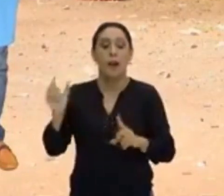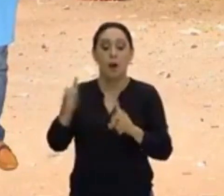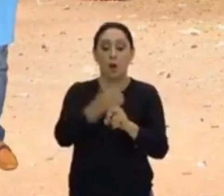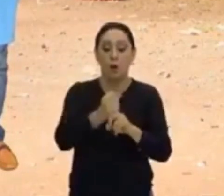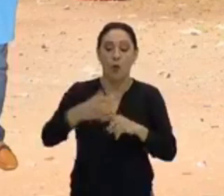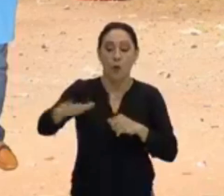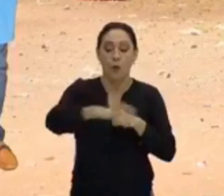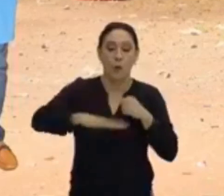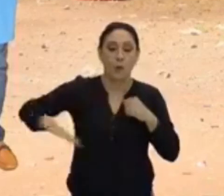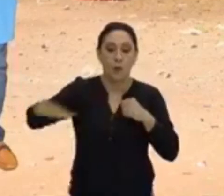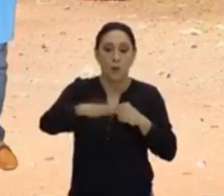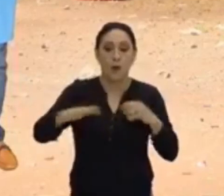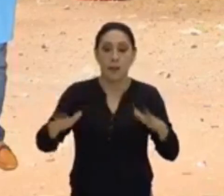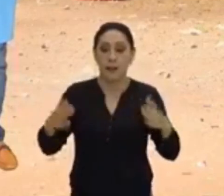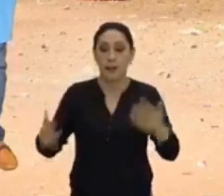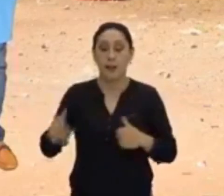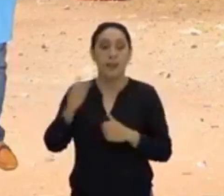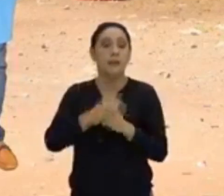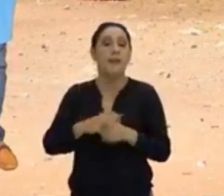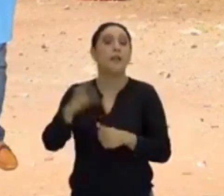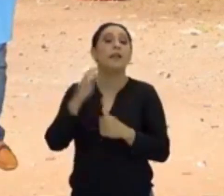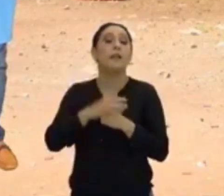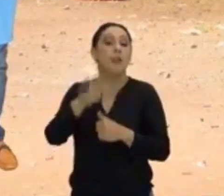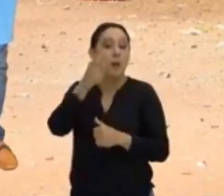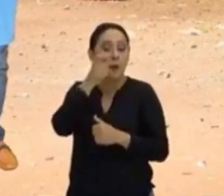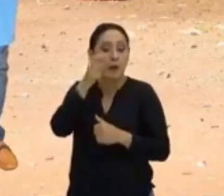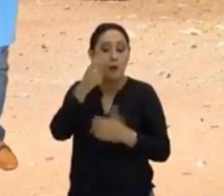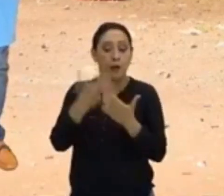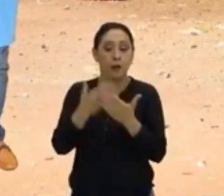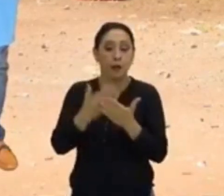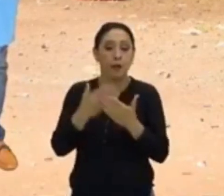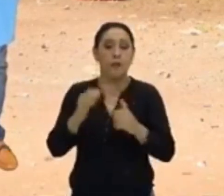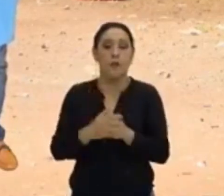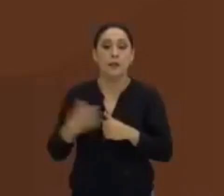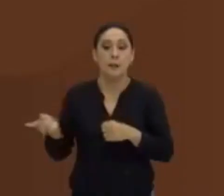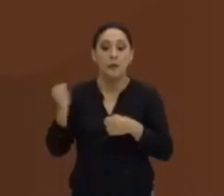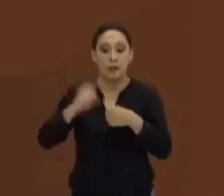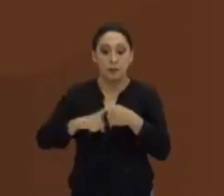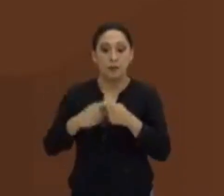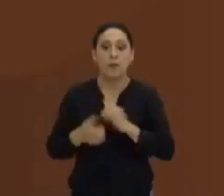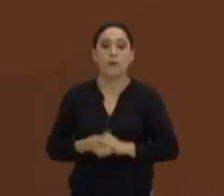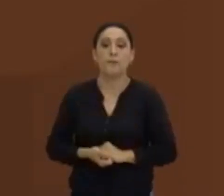território. Então, te liga na aula, presta atenção que daqui a pouquinho a gente volta.